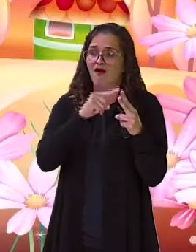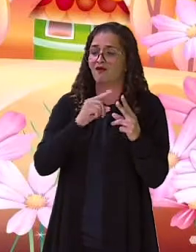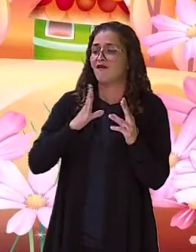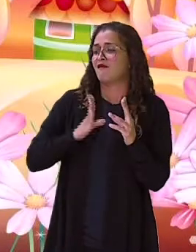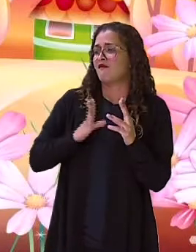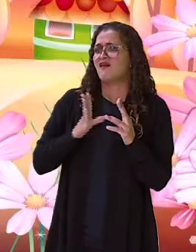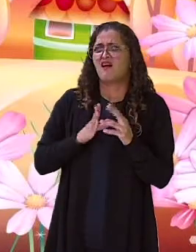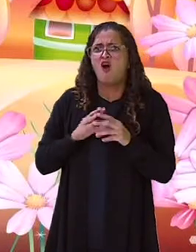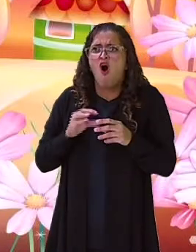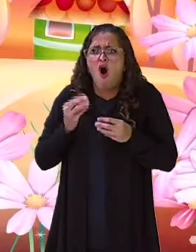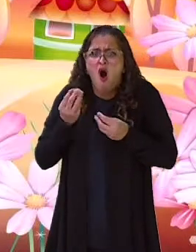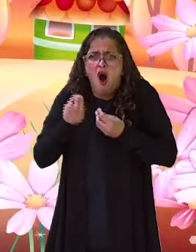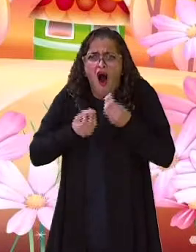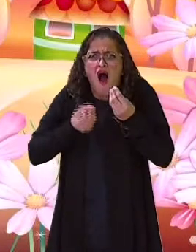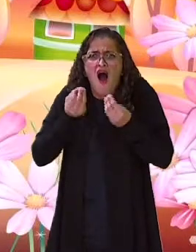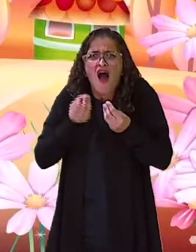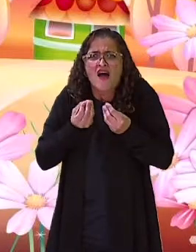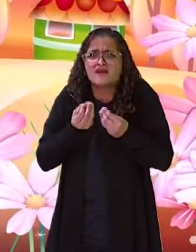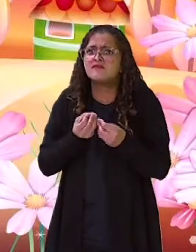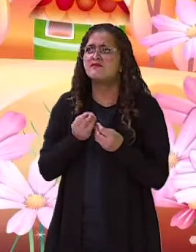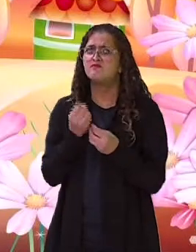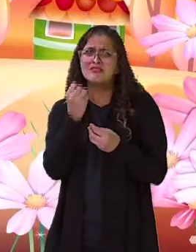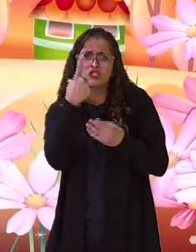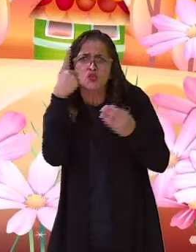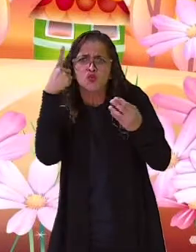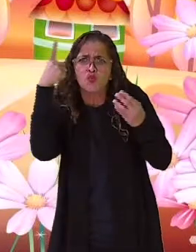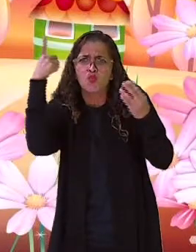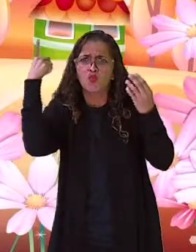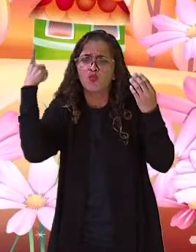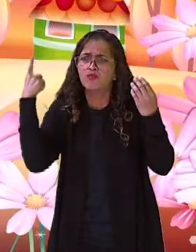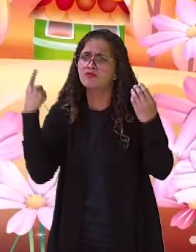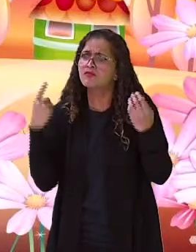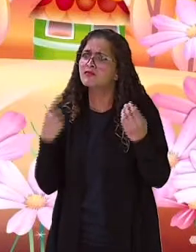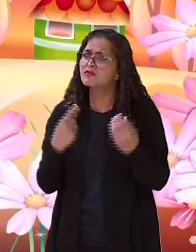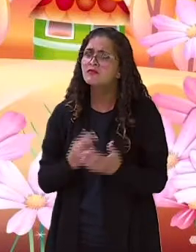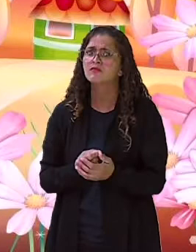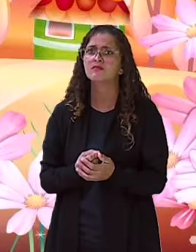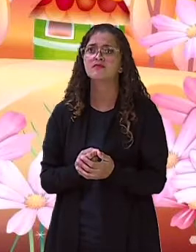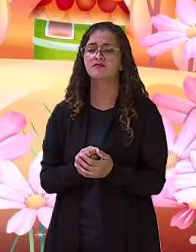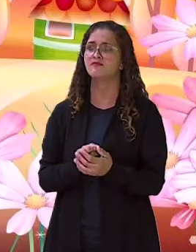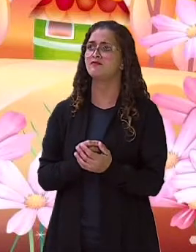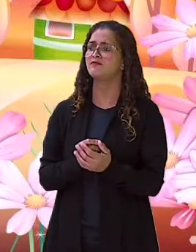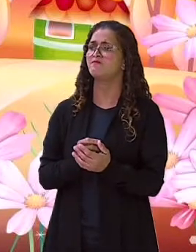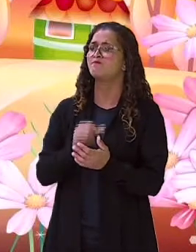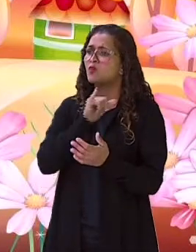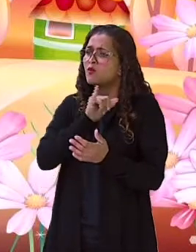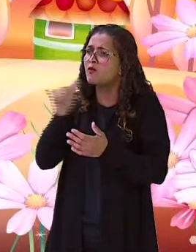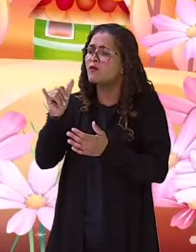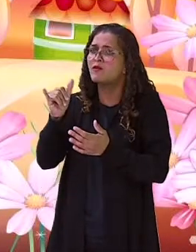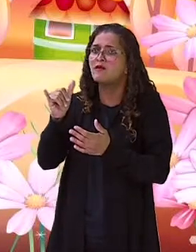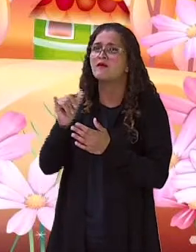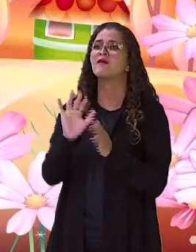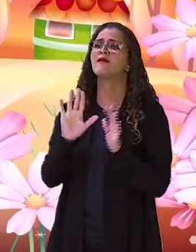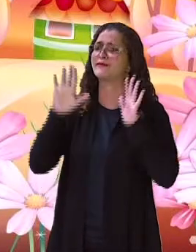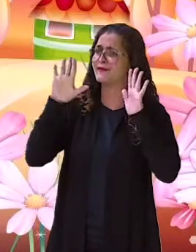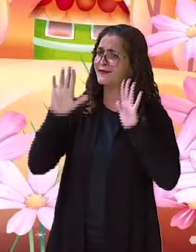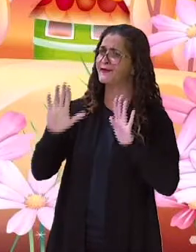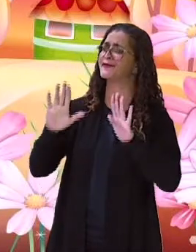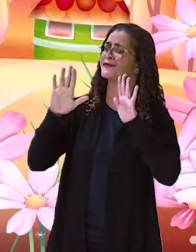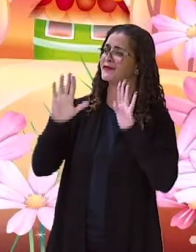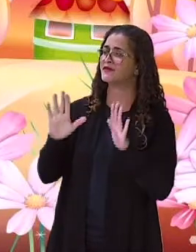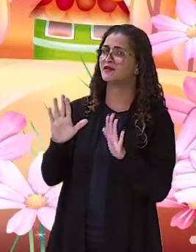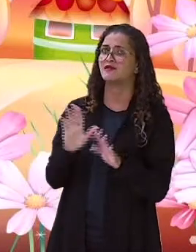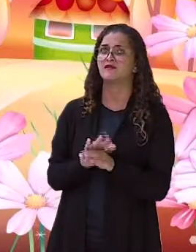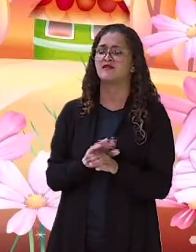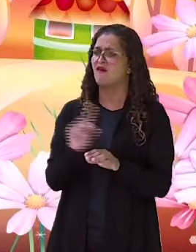indignada. Onde já se viu uma coisa dessas? Gritou ela. Desta vez, a moça